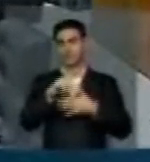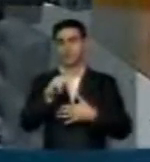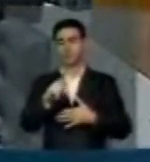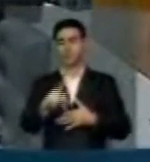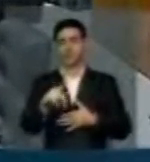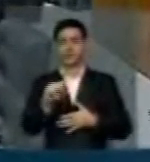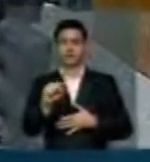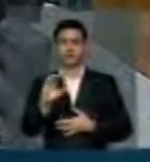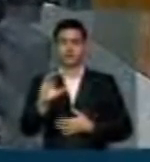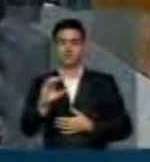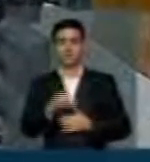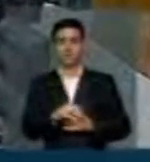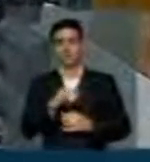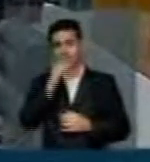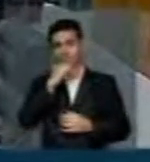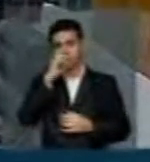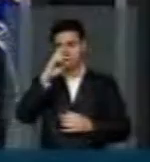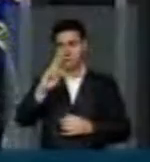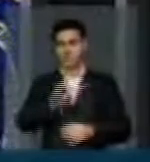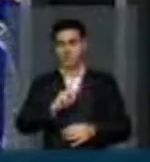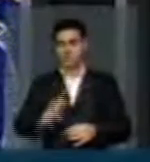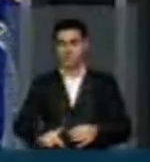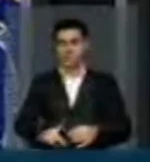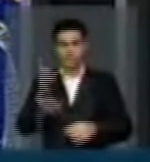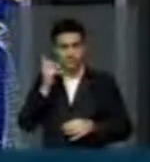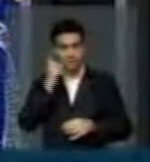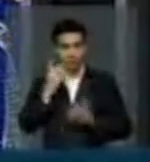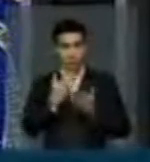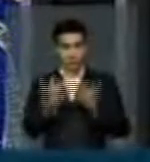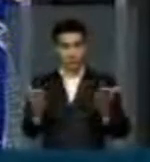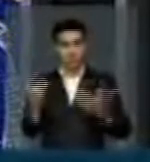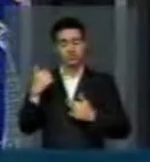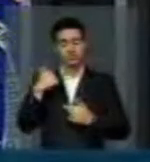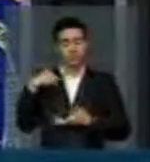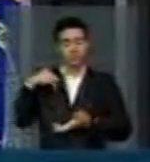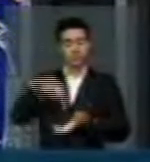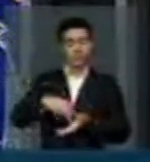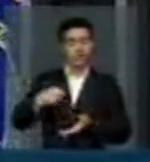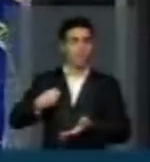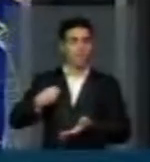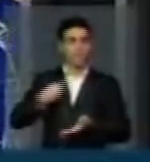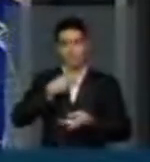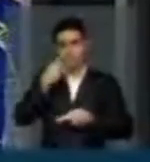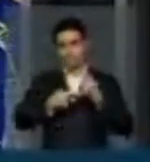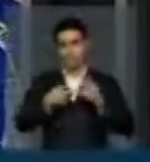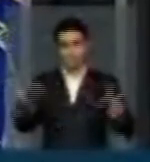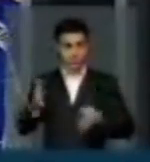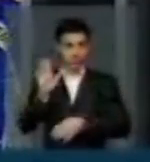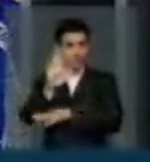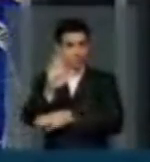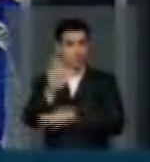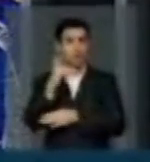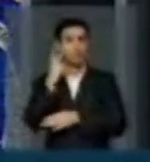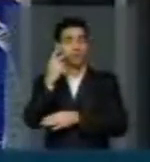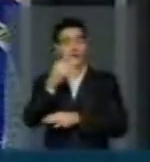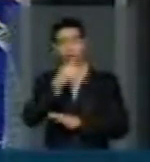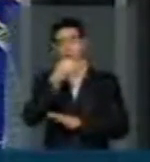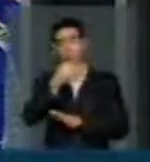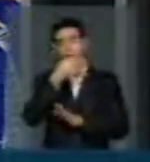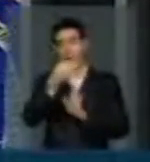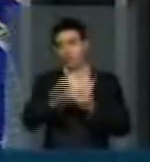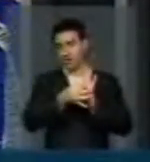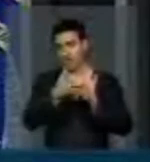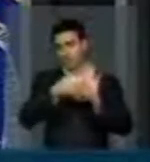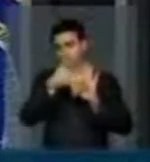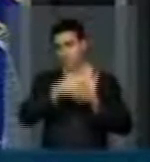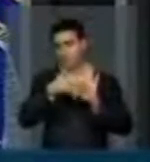nessa tarde. Senhor Presidente, senhoras e senhores deputados, eu faço uso dessa tribuna nessa tarde para comentar aqui um discurso